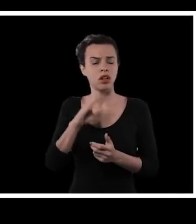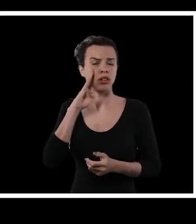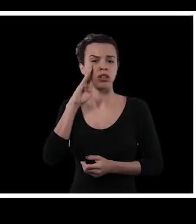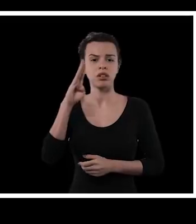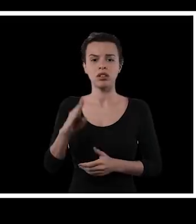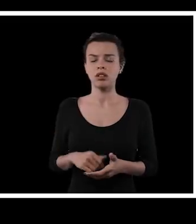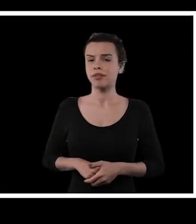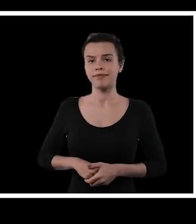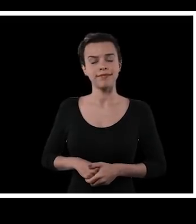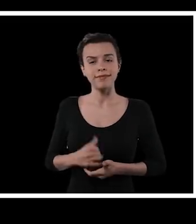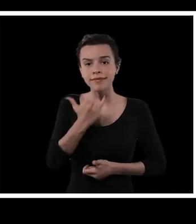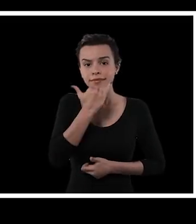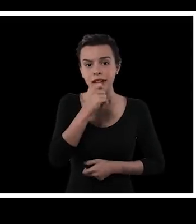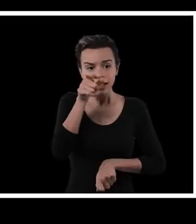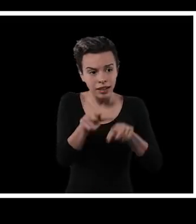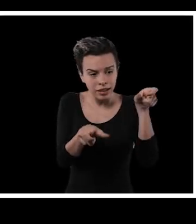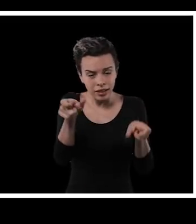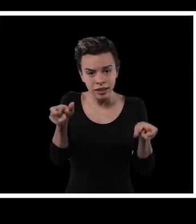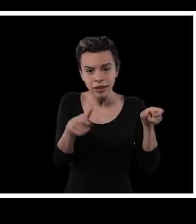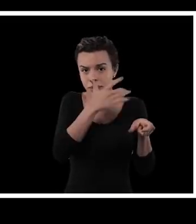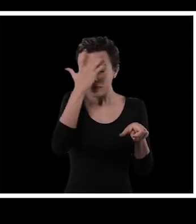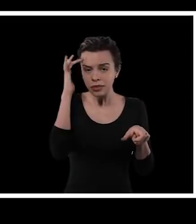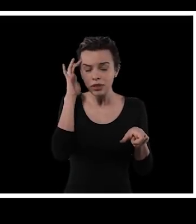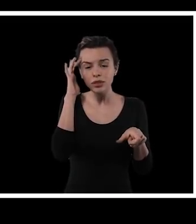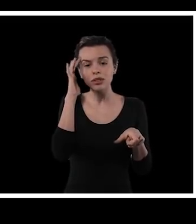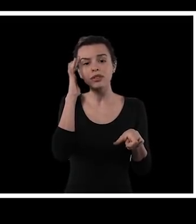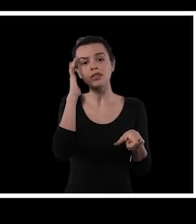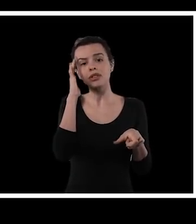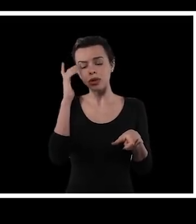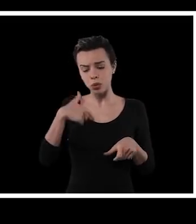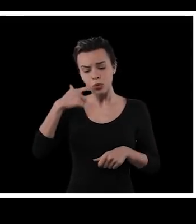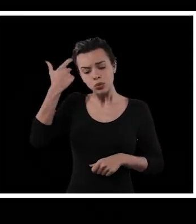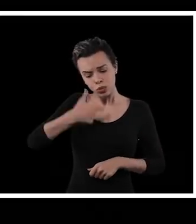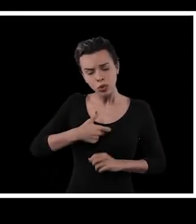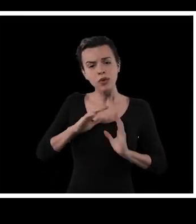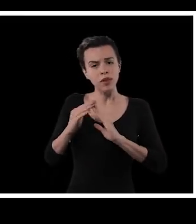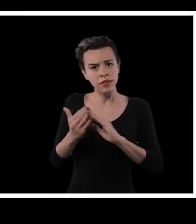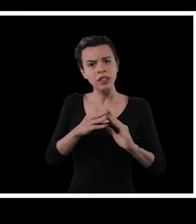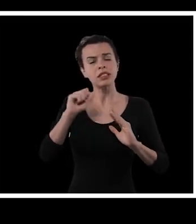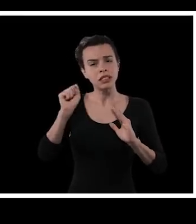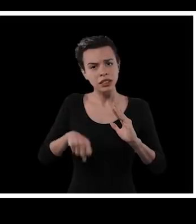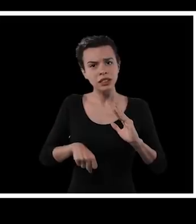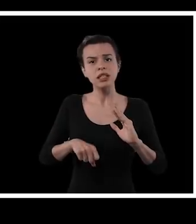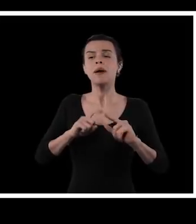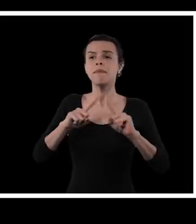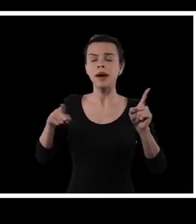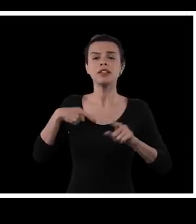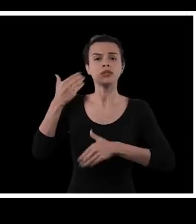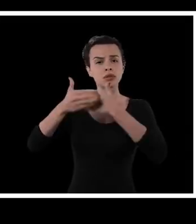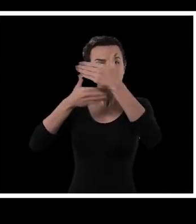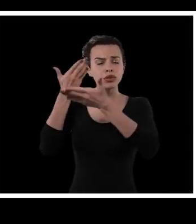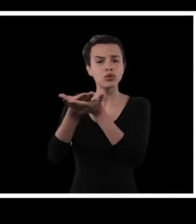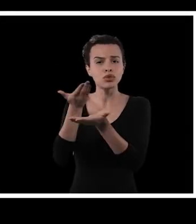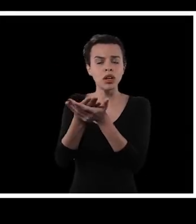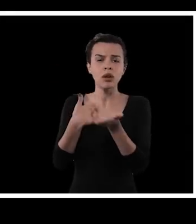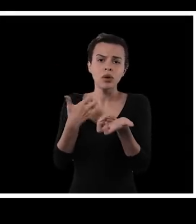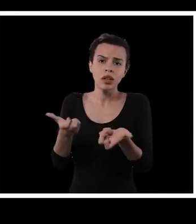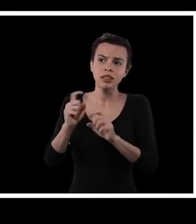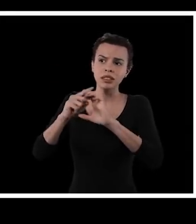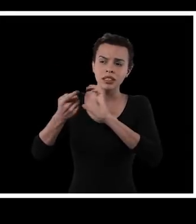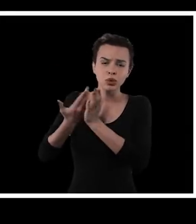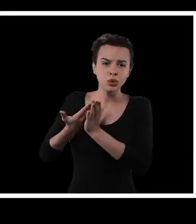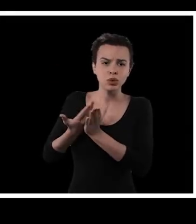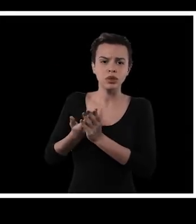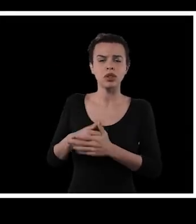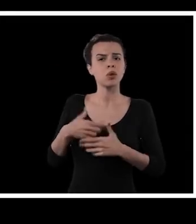favelado primordial, é isso, as pessoas, elas se, elas falam assim, eu sou favelado, para deixar de ser favelado do ponto de vista da